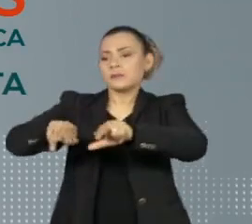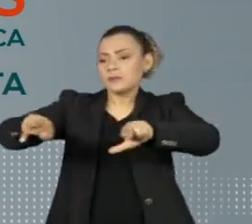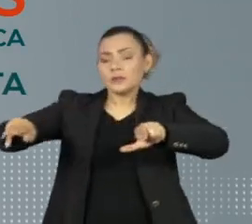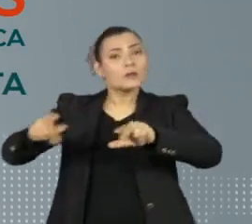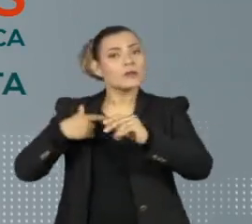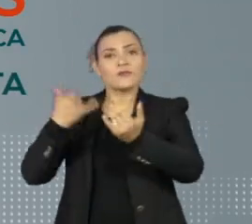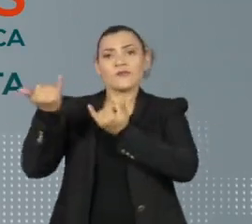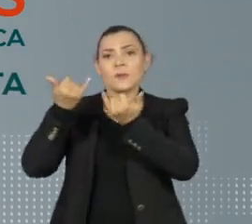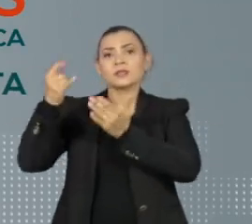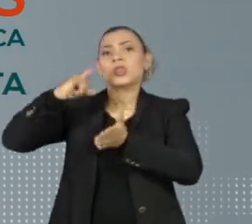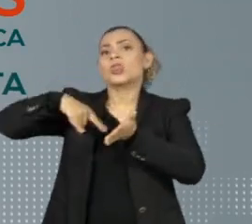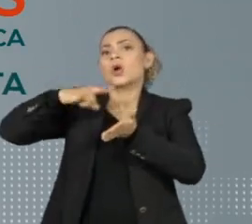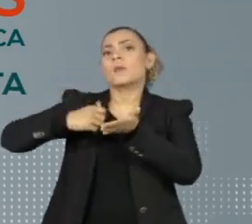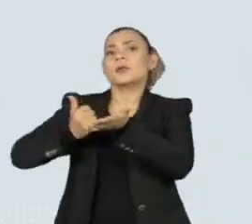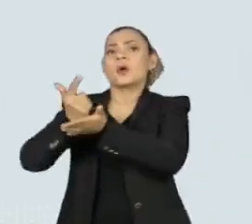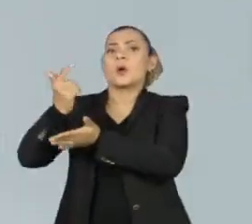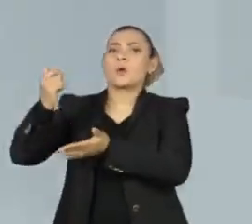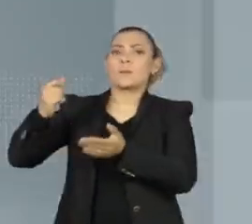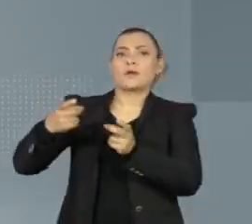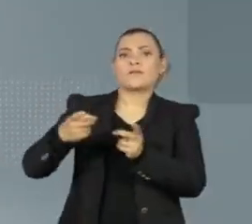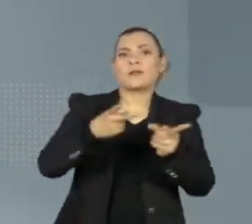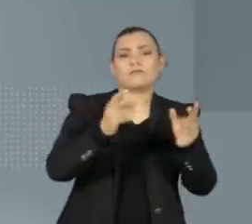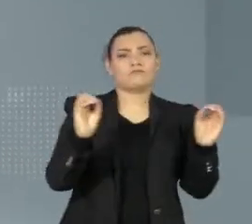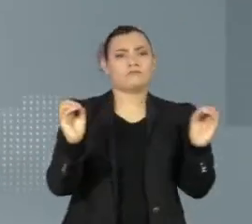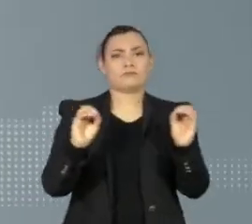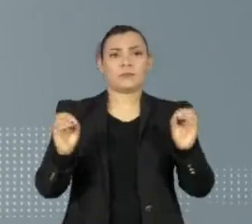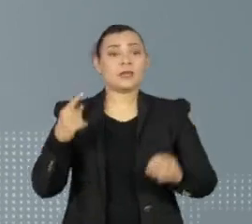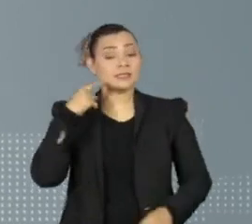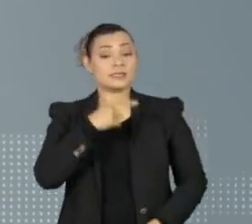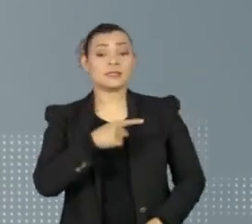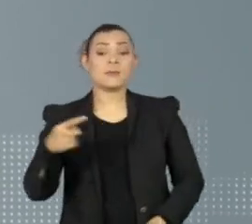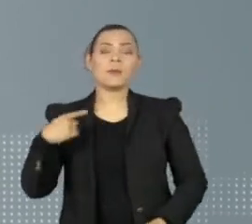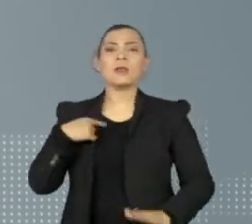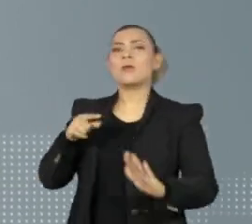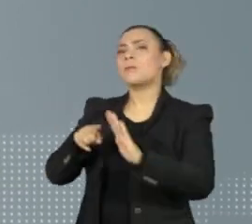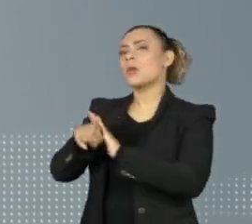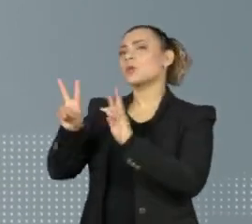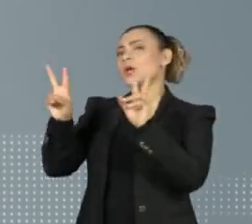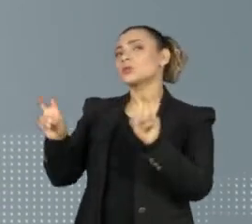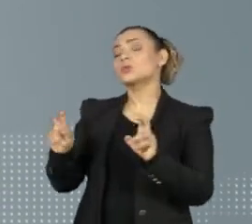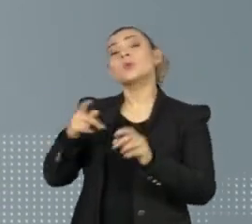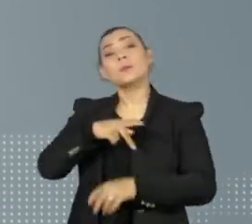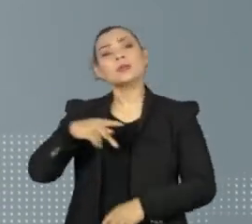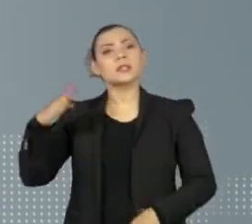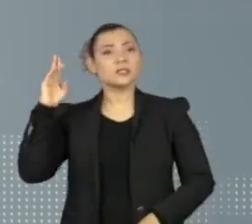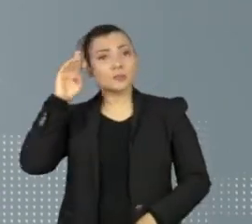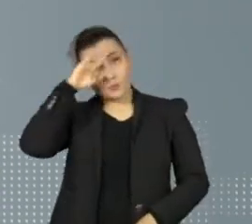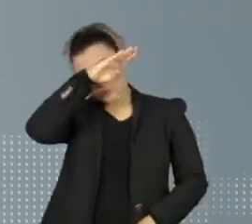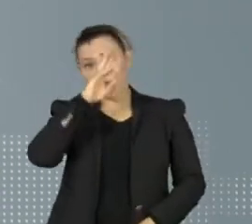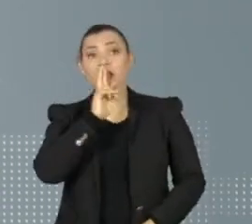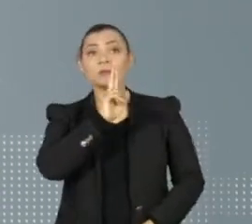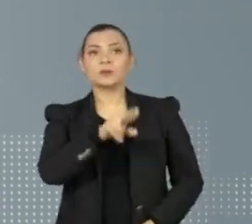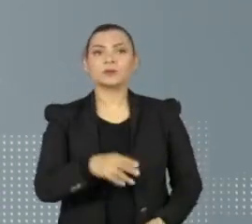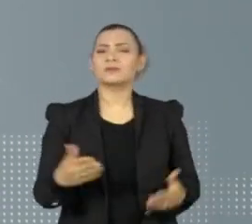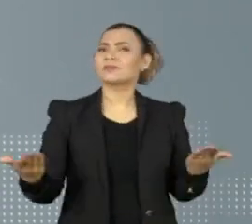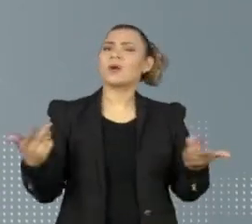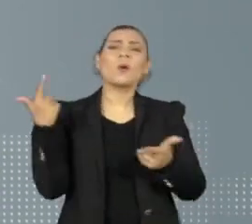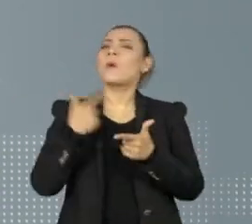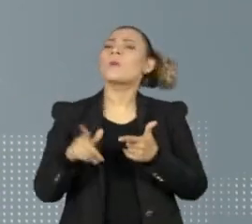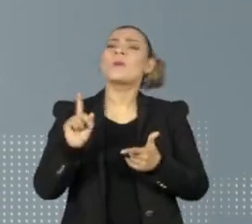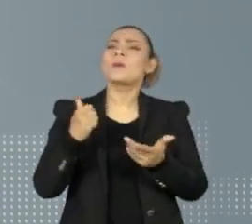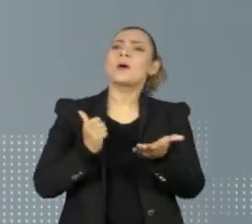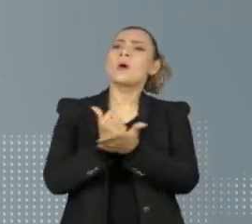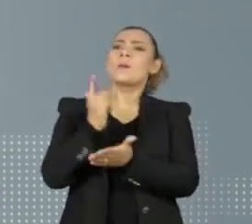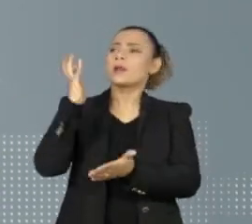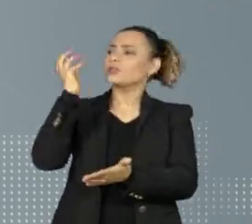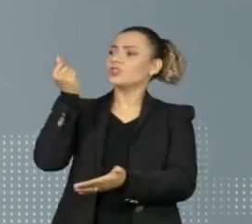consta dos documentos de compra e venda. Nessa semana, ao ser questionado sobre o assunto, o presidente respondeu. Qual o problema comprar